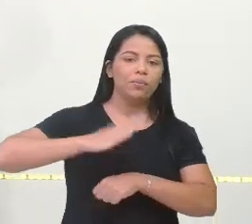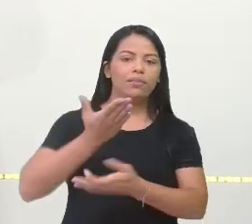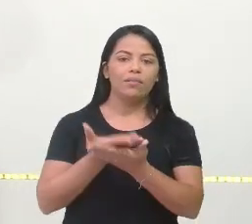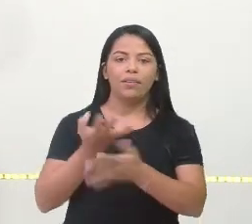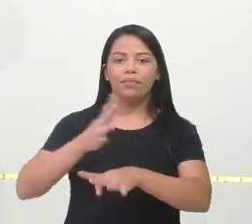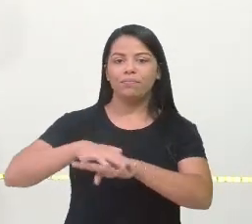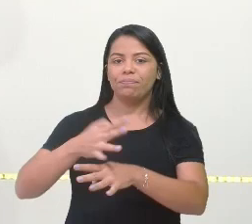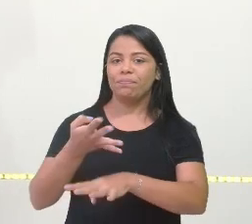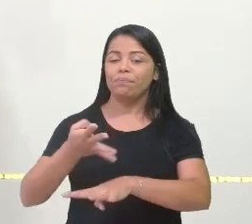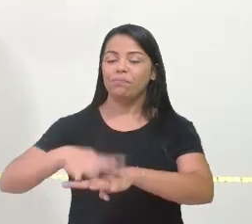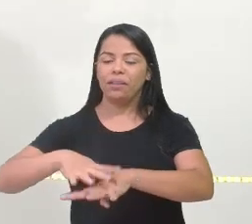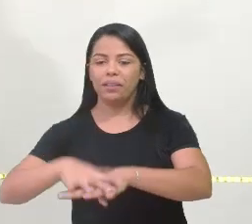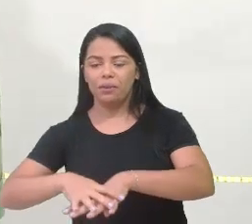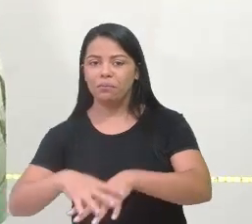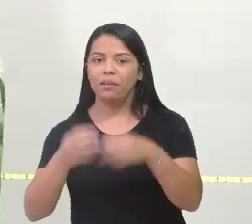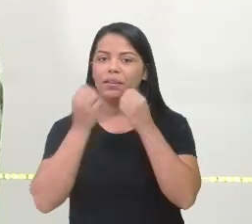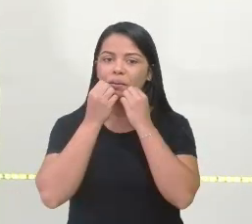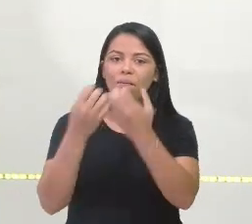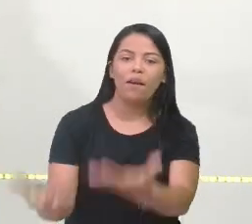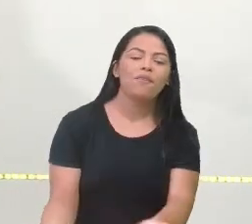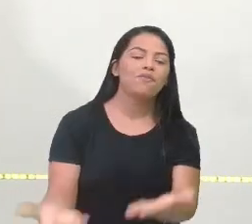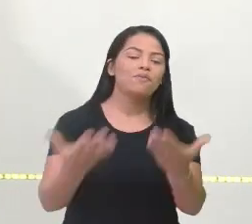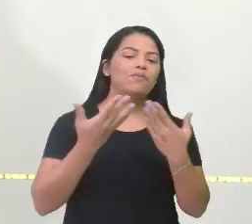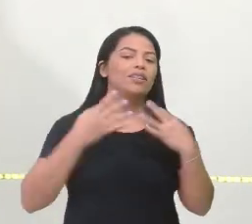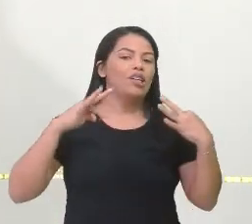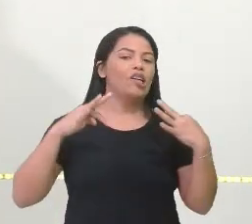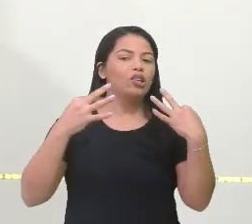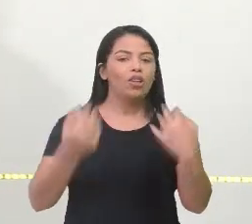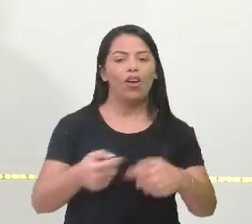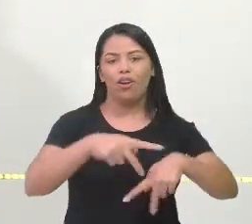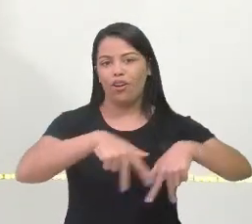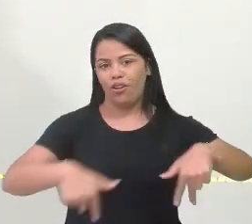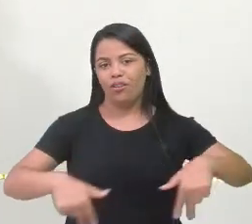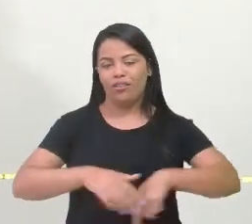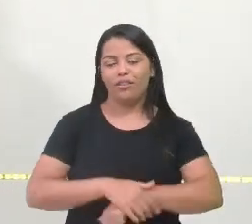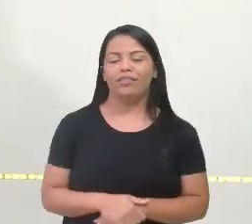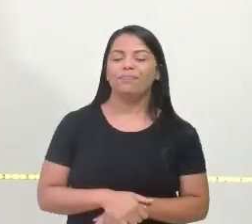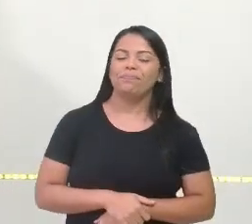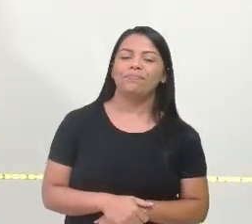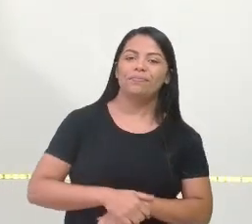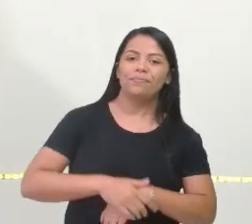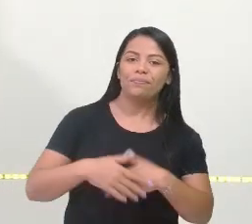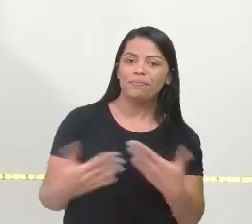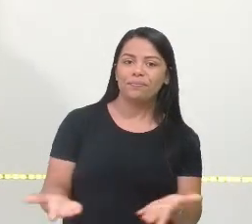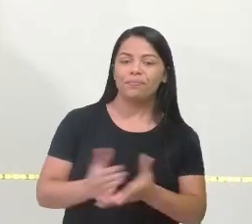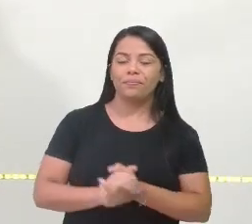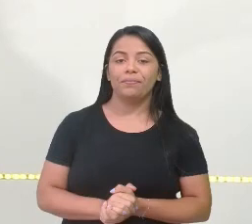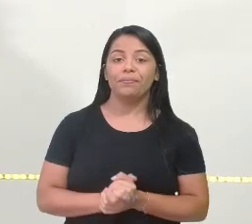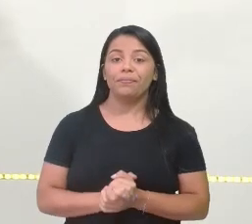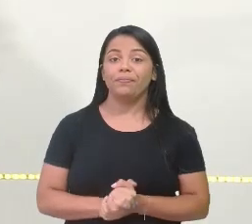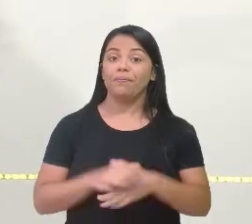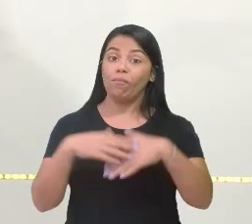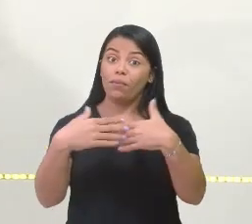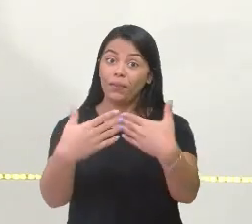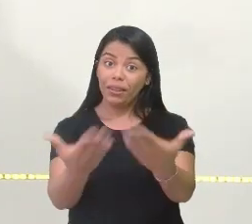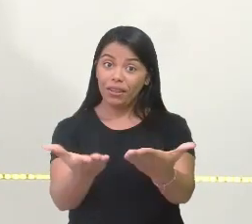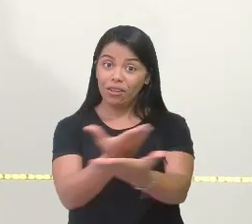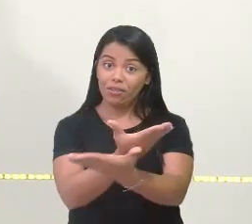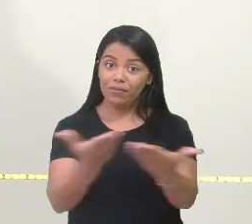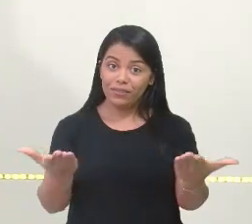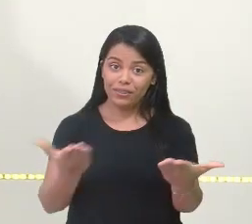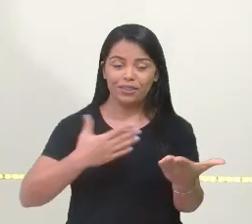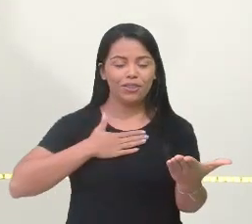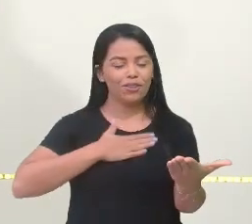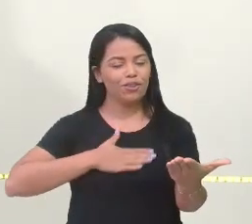aula de matemática. Sejam todas e todas bem-vindos e bem-vindas. E aí turminha, estão